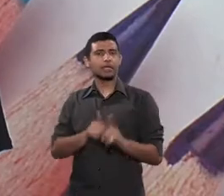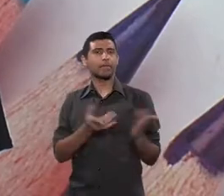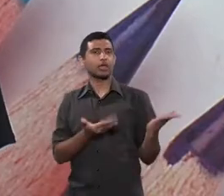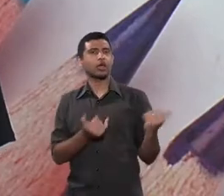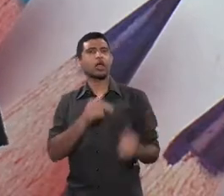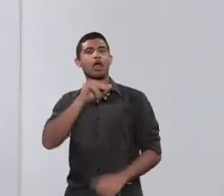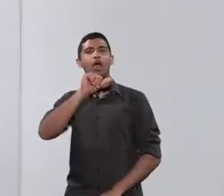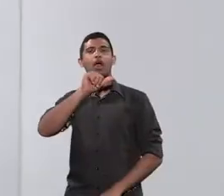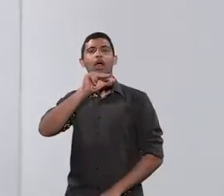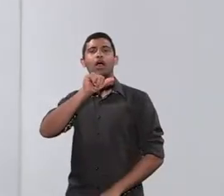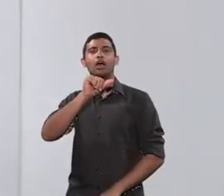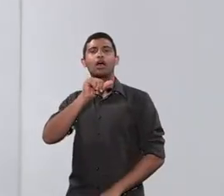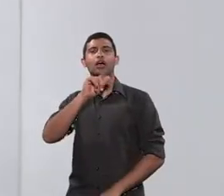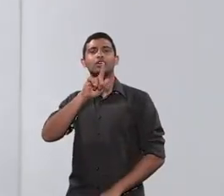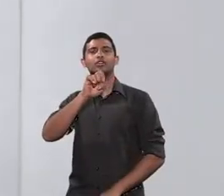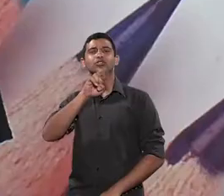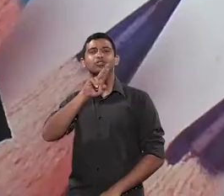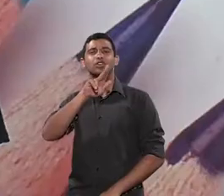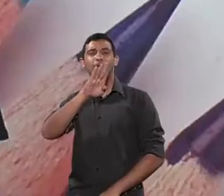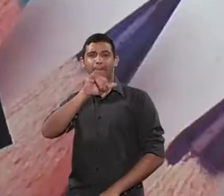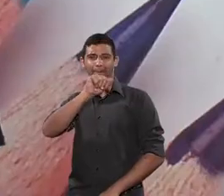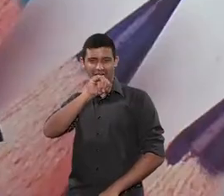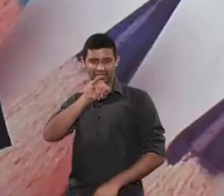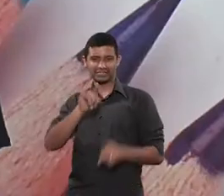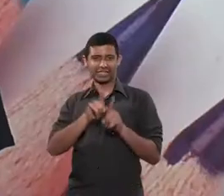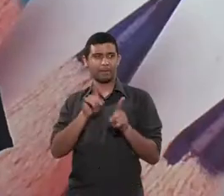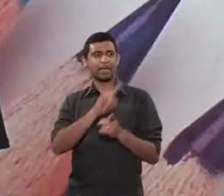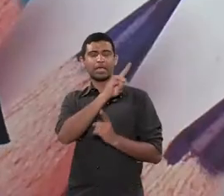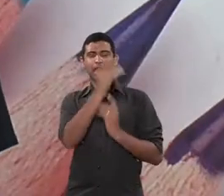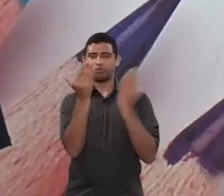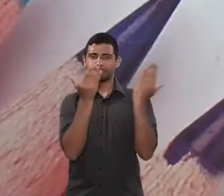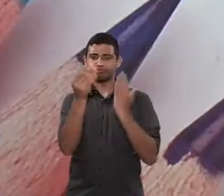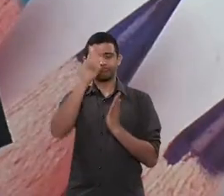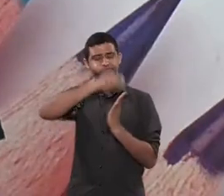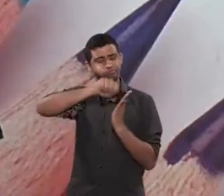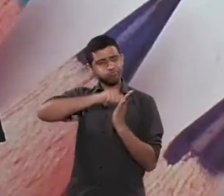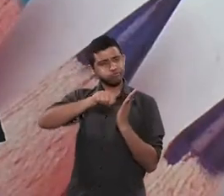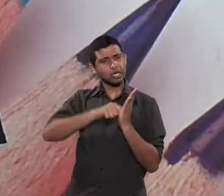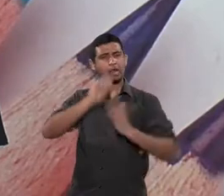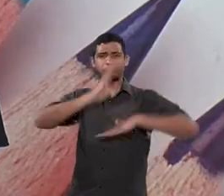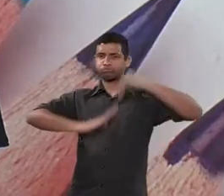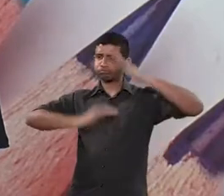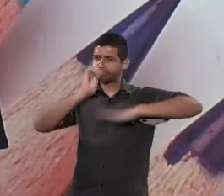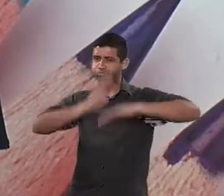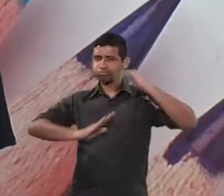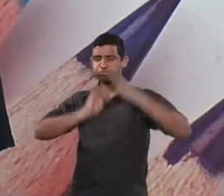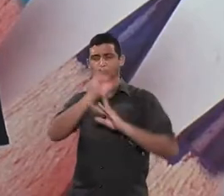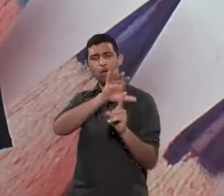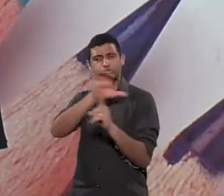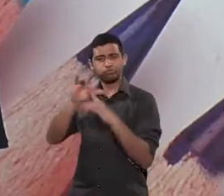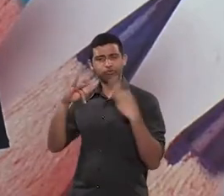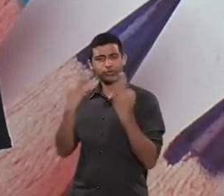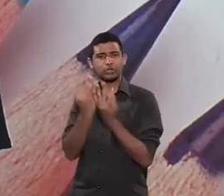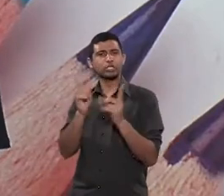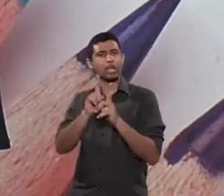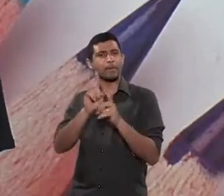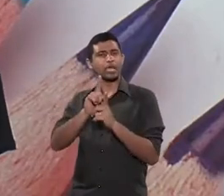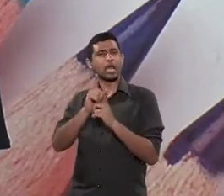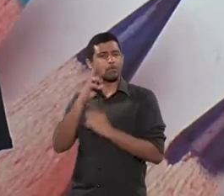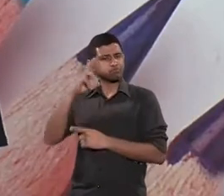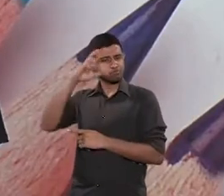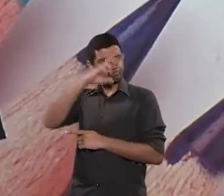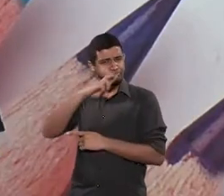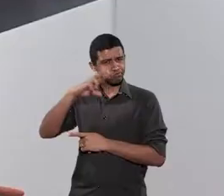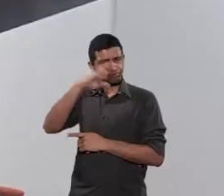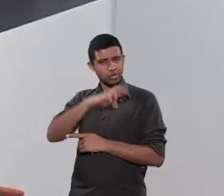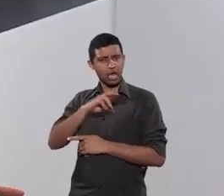adolescentes, Ana Gerbasi. A psicóloga e escritora especialista em alienação parental e perita do Tribunal de